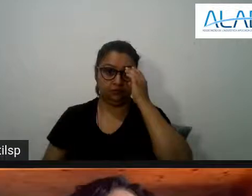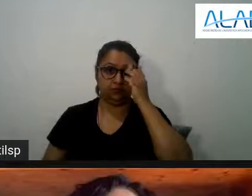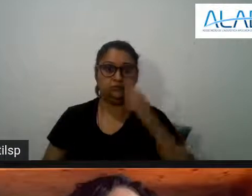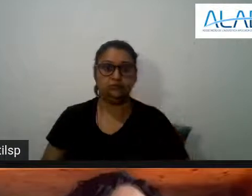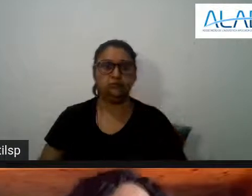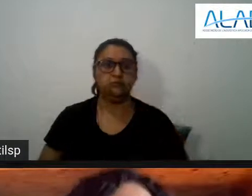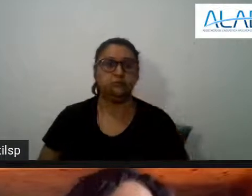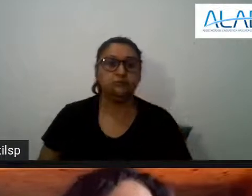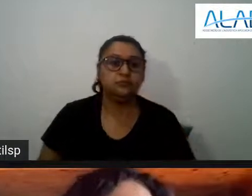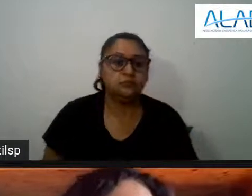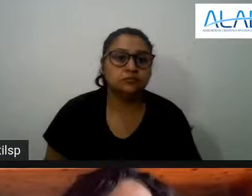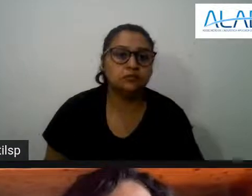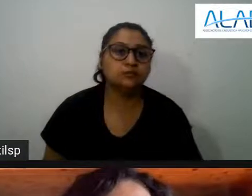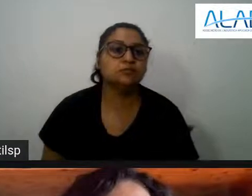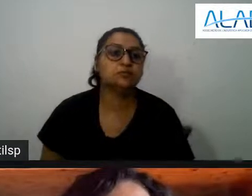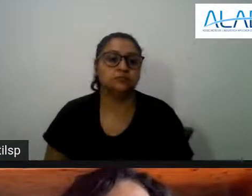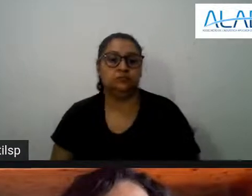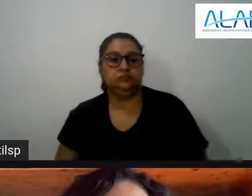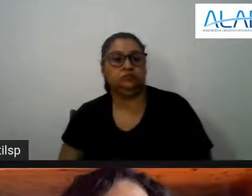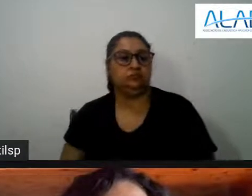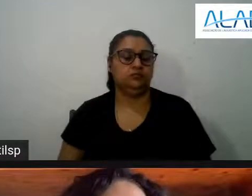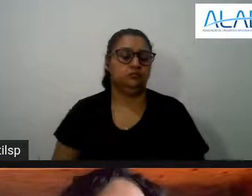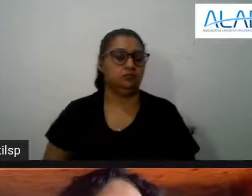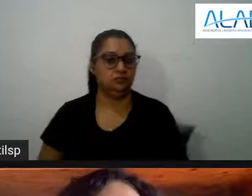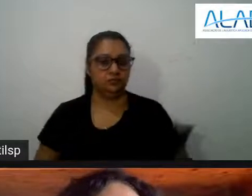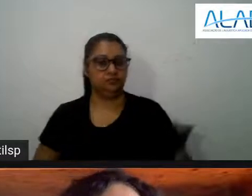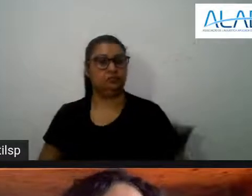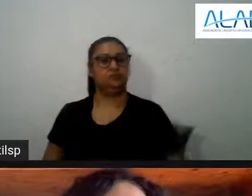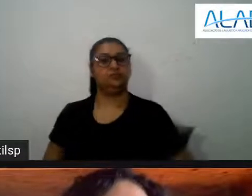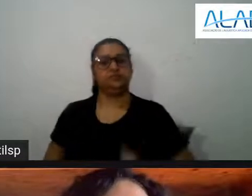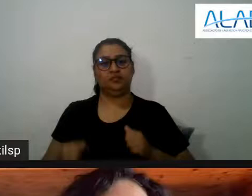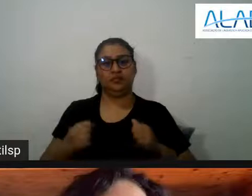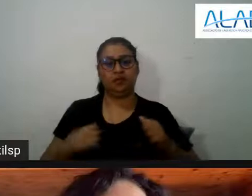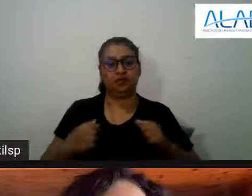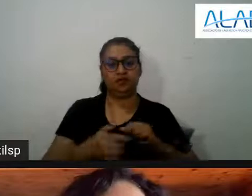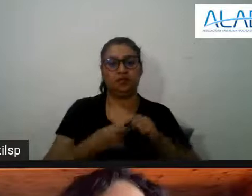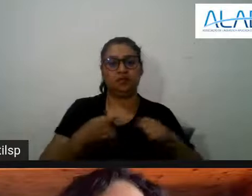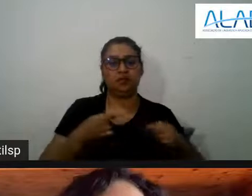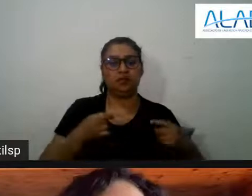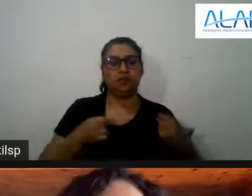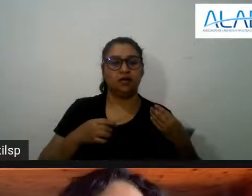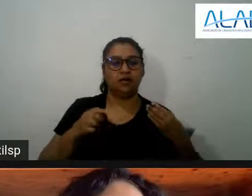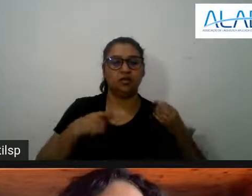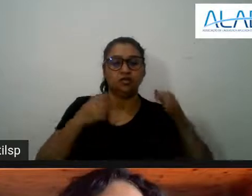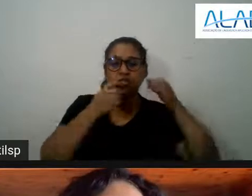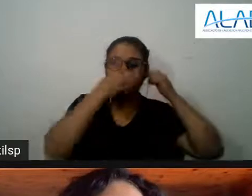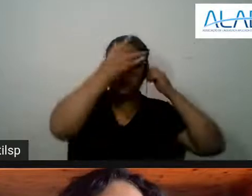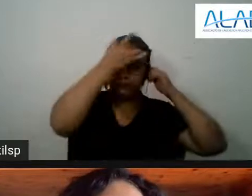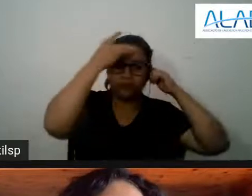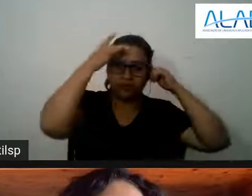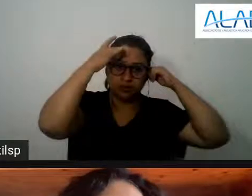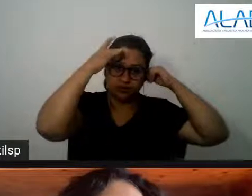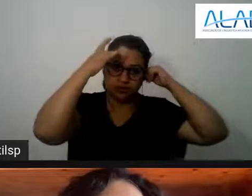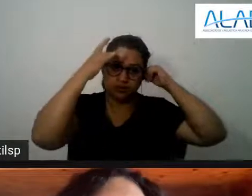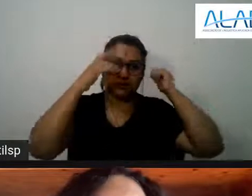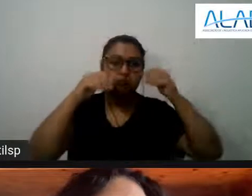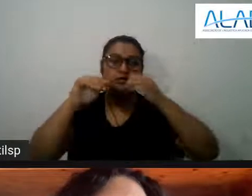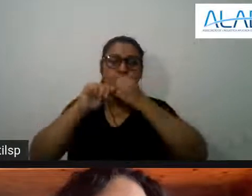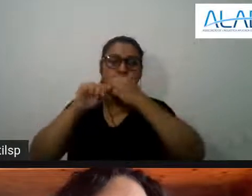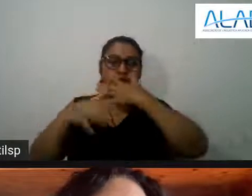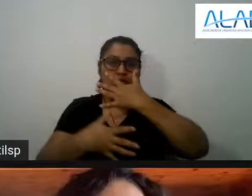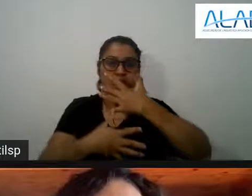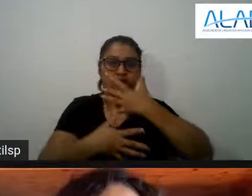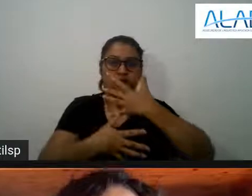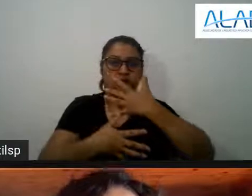Carla posso voltar à primeira questão eu gostava de articular com uma questão que foi colocada por uma pessoa aqui no chat a primeira